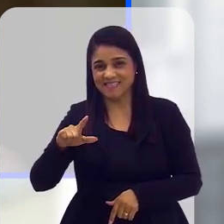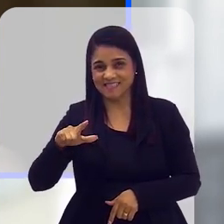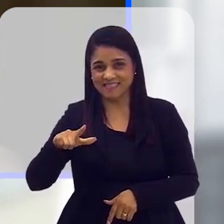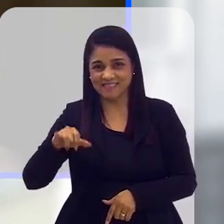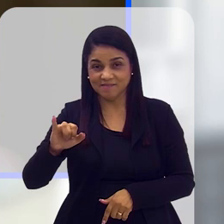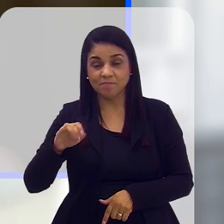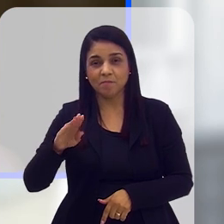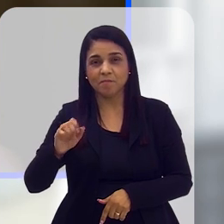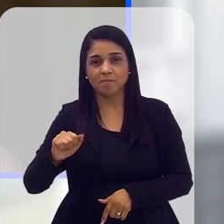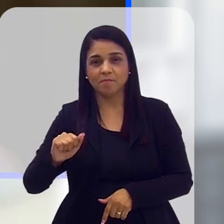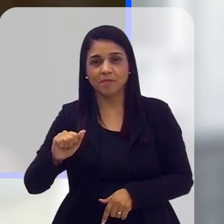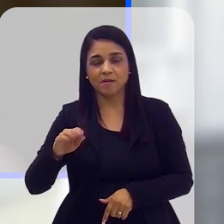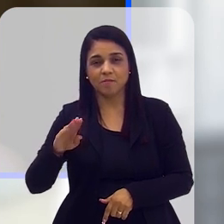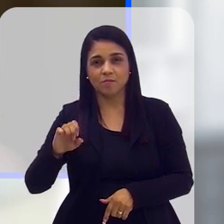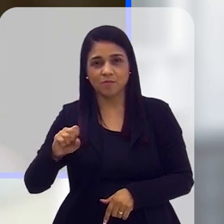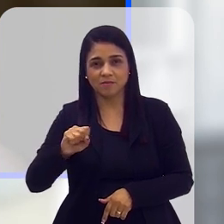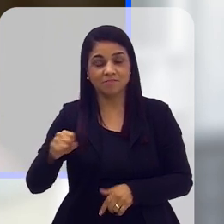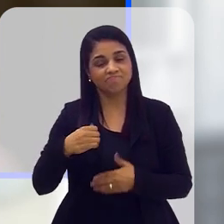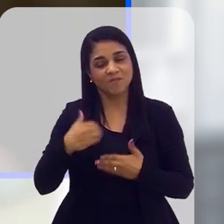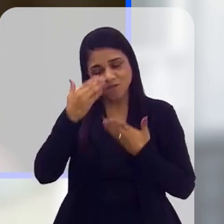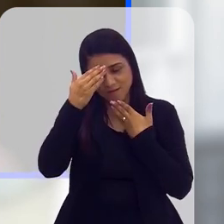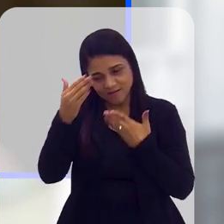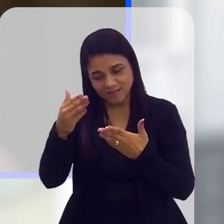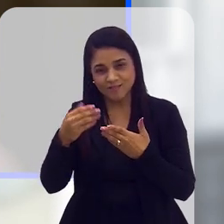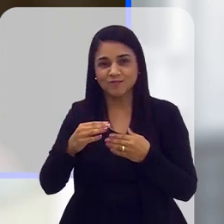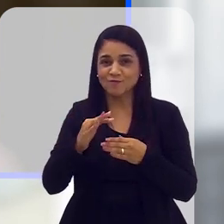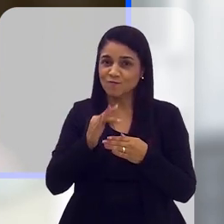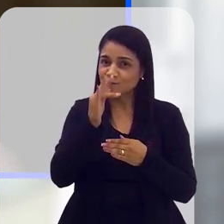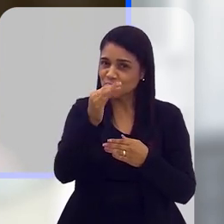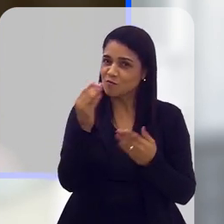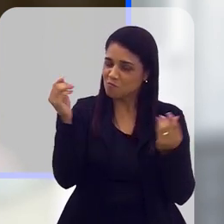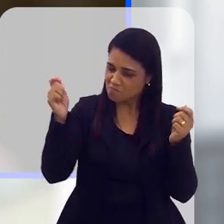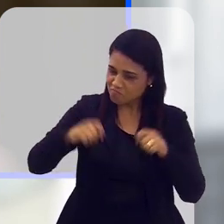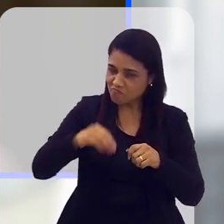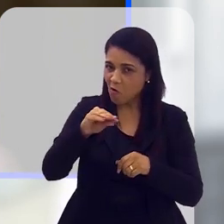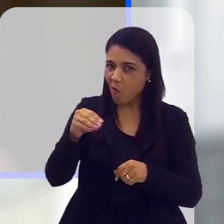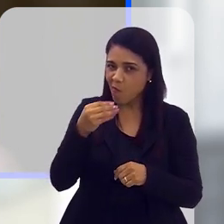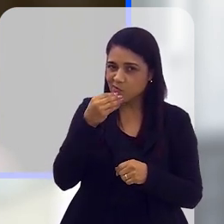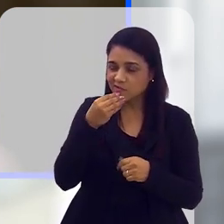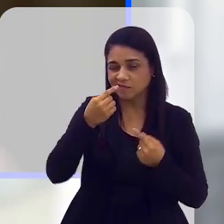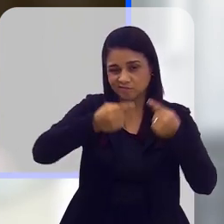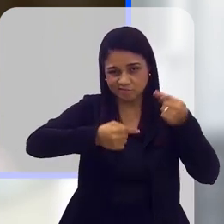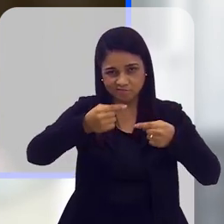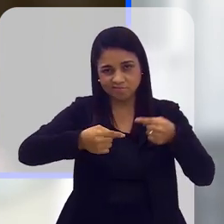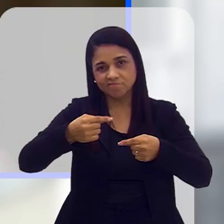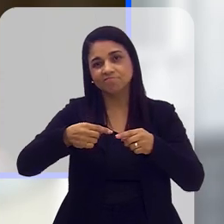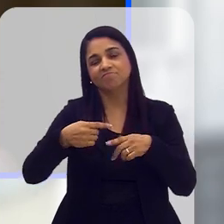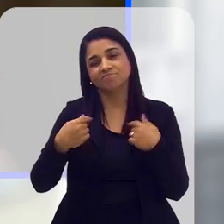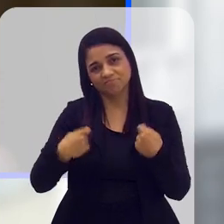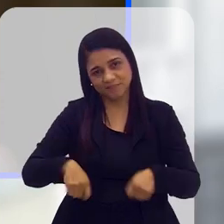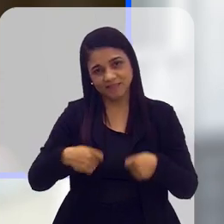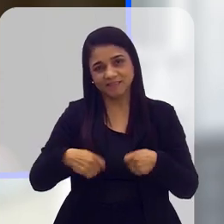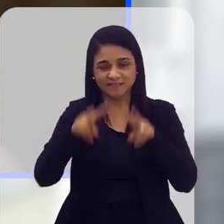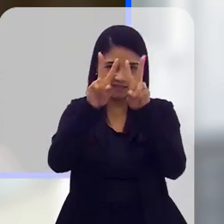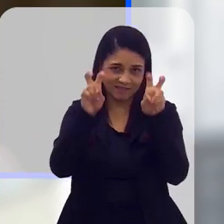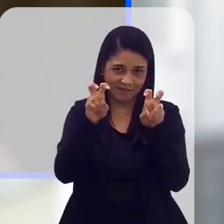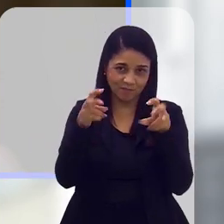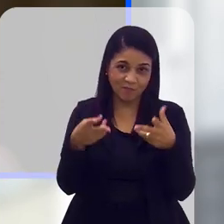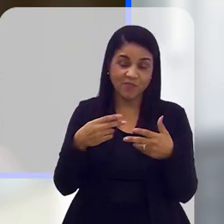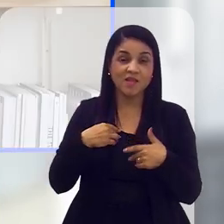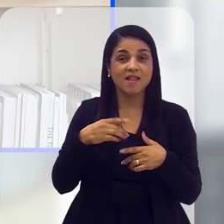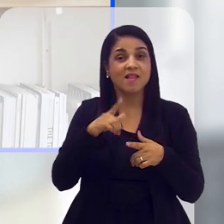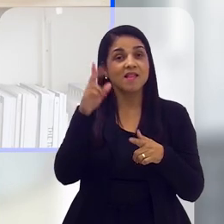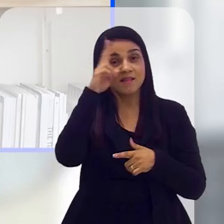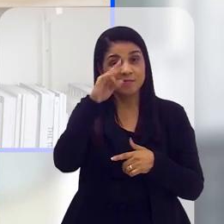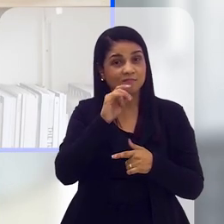Barbosa. Eu que agradeço também. Podem contar comigo aí numa próxima. Tema difícil, mas que a gente precisa abordar, né? Não tem